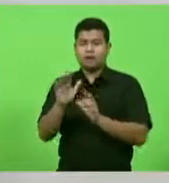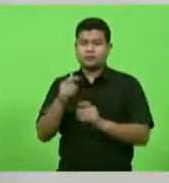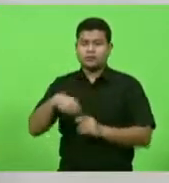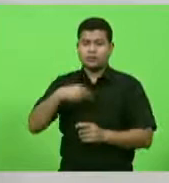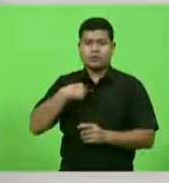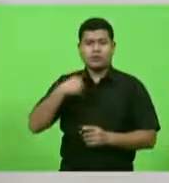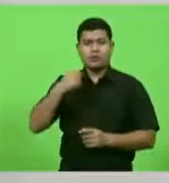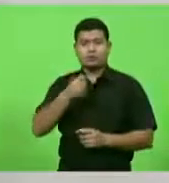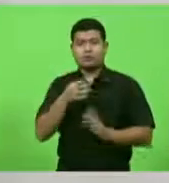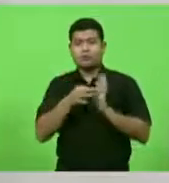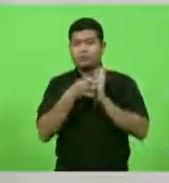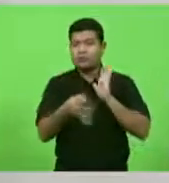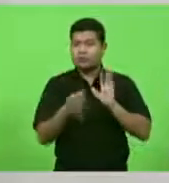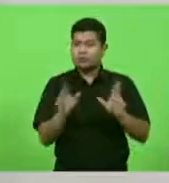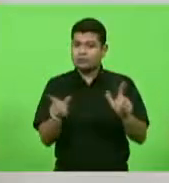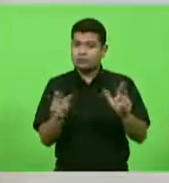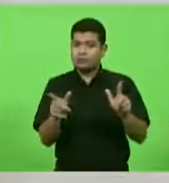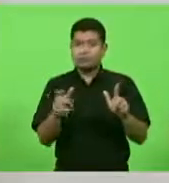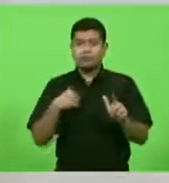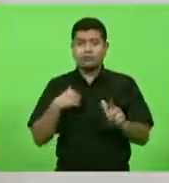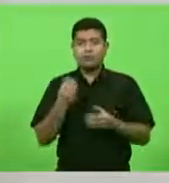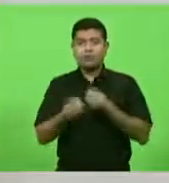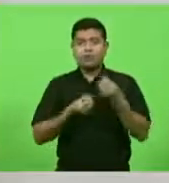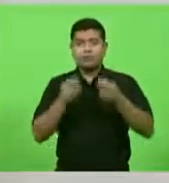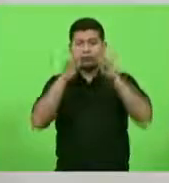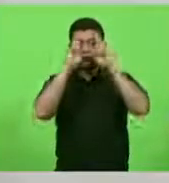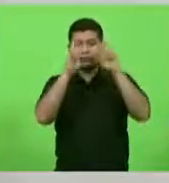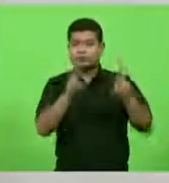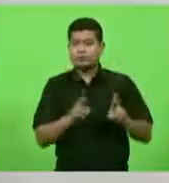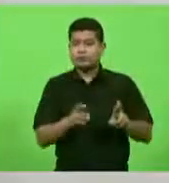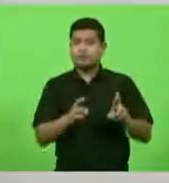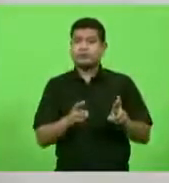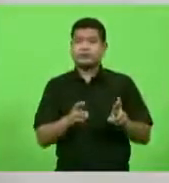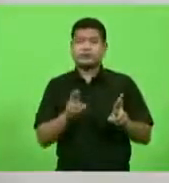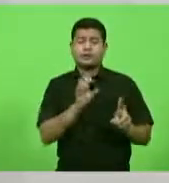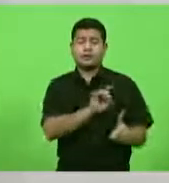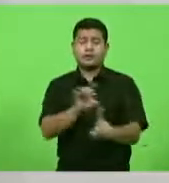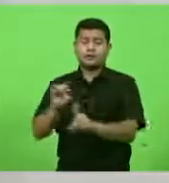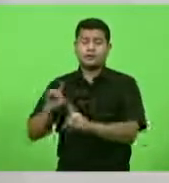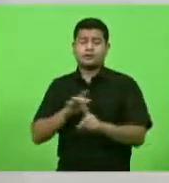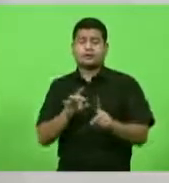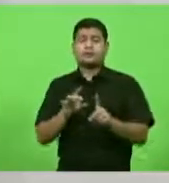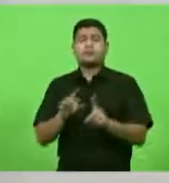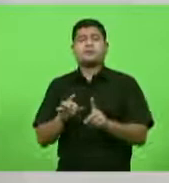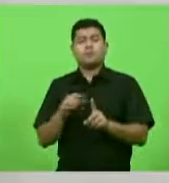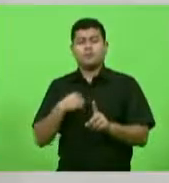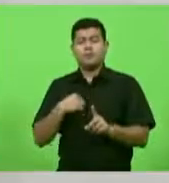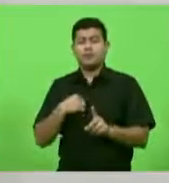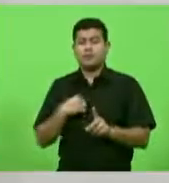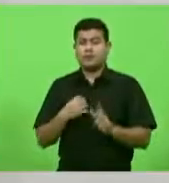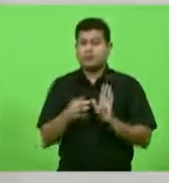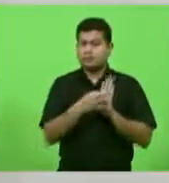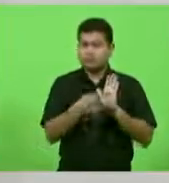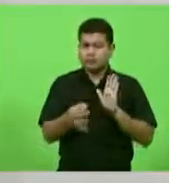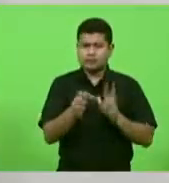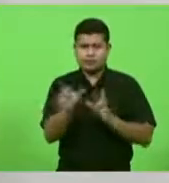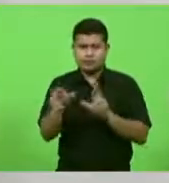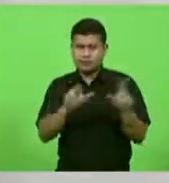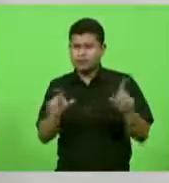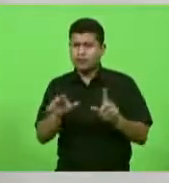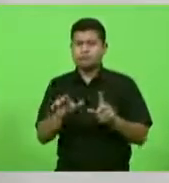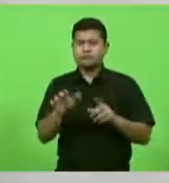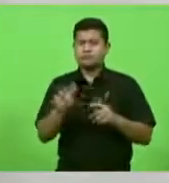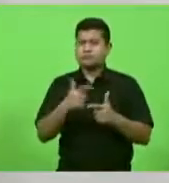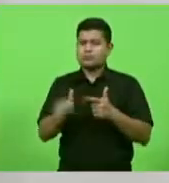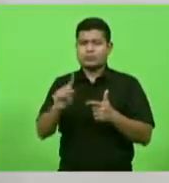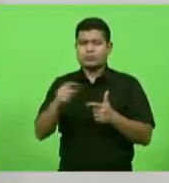ou seja, respeitar o contraditório, harmonizar as opiniões diversas e ultrapassar